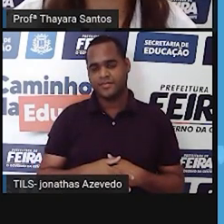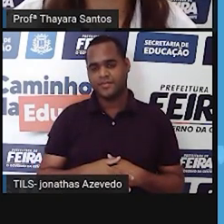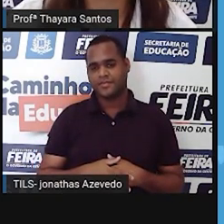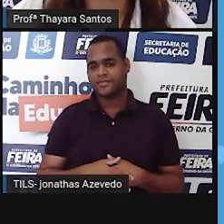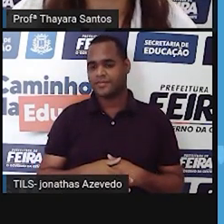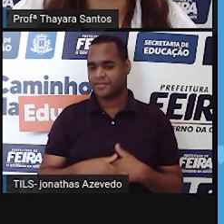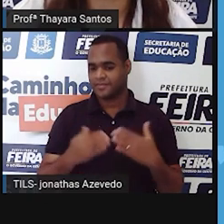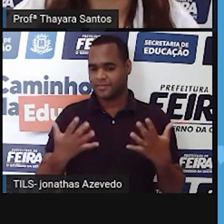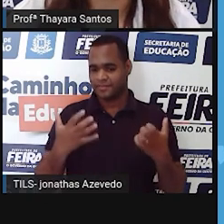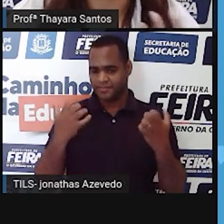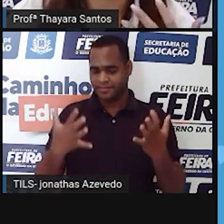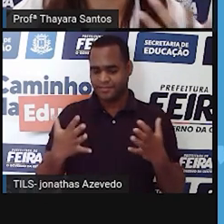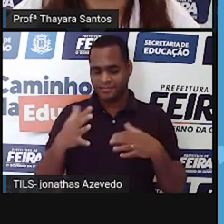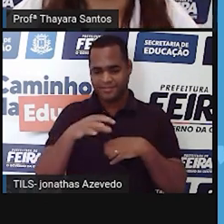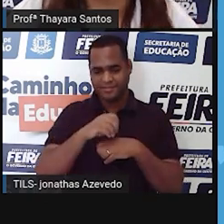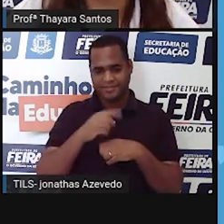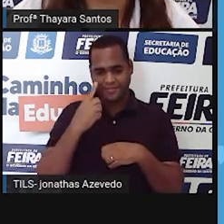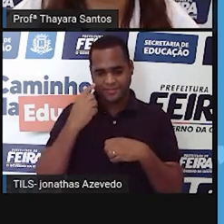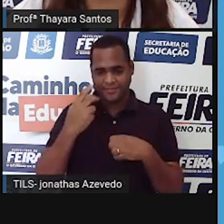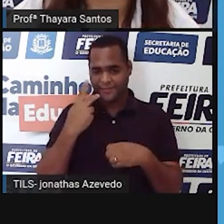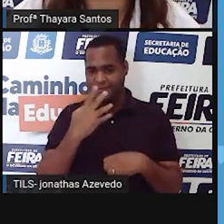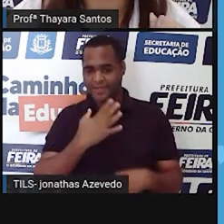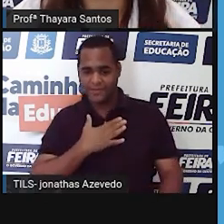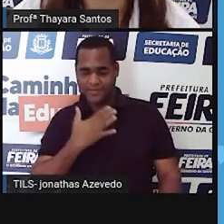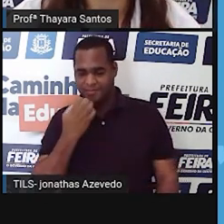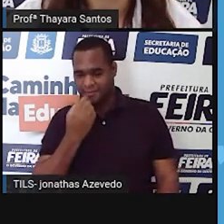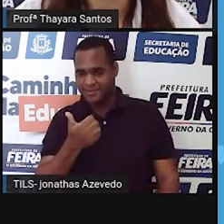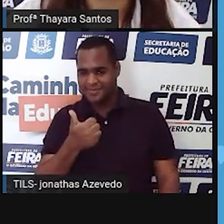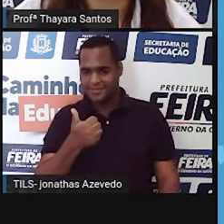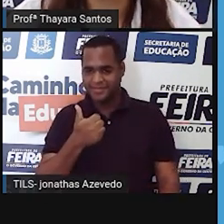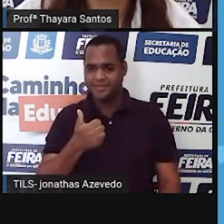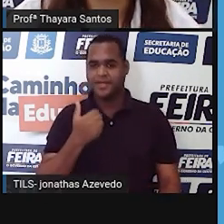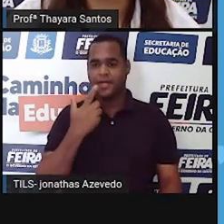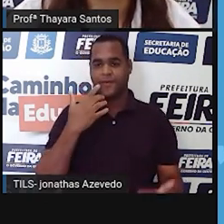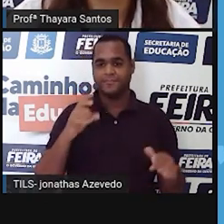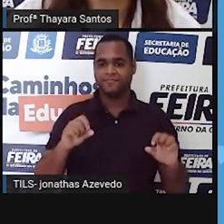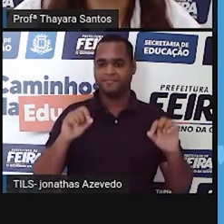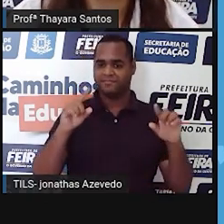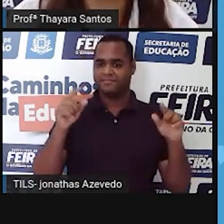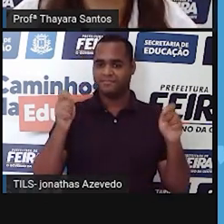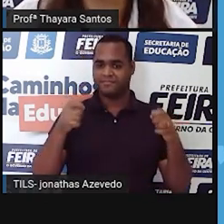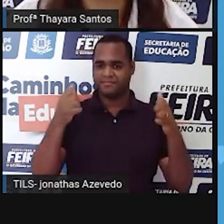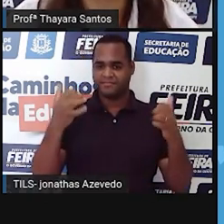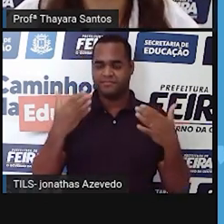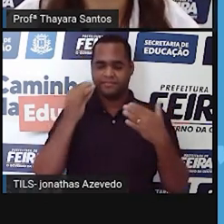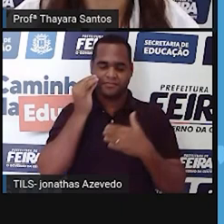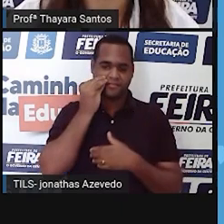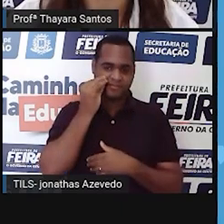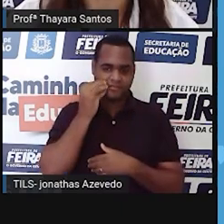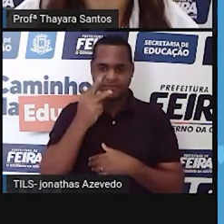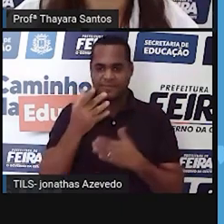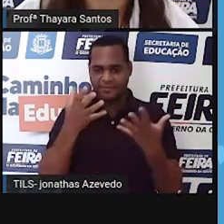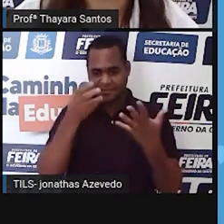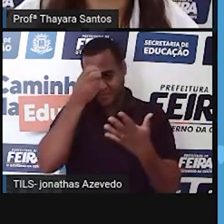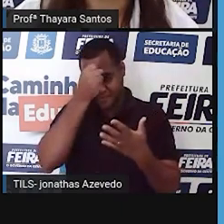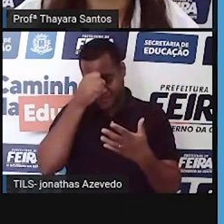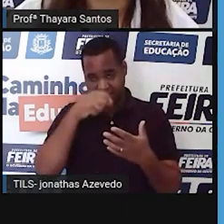Agora chegou a hora que eu sei que vocês gostam, vem do outro lado e a gente vai para a nossa atividade. Vamos testar o que a gente aprendeu até aqui.